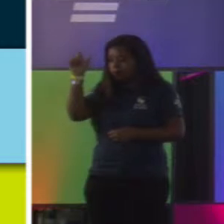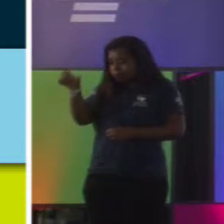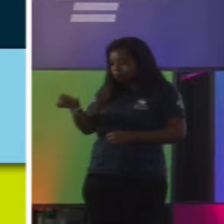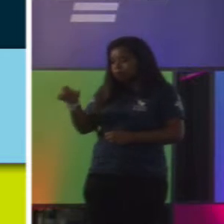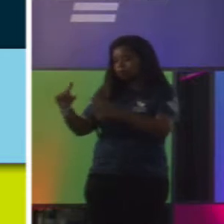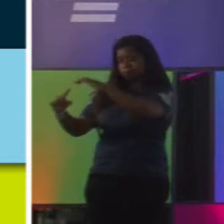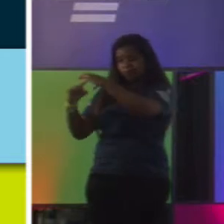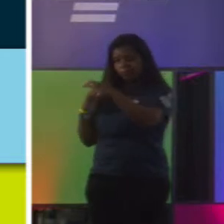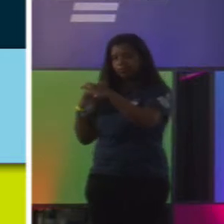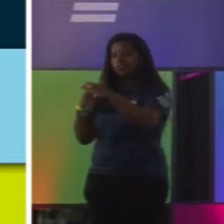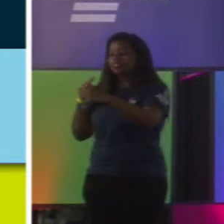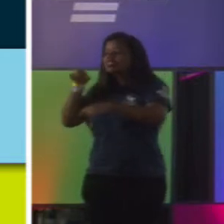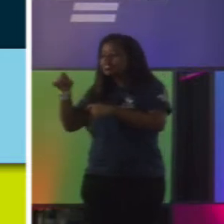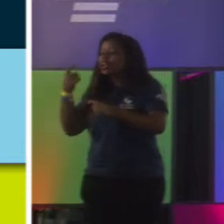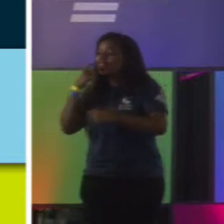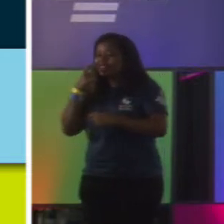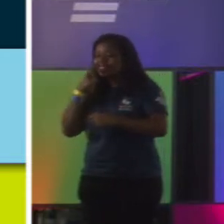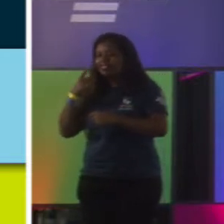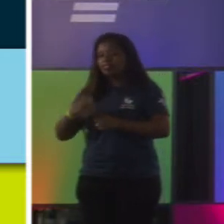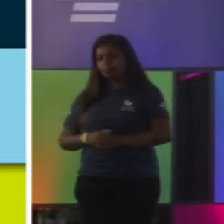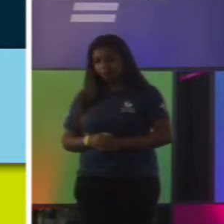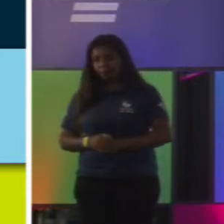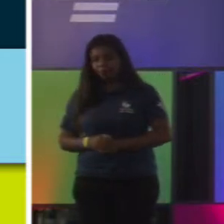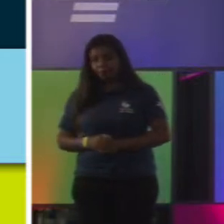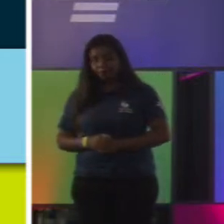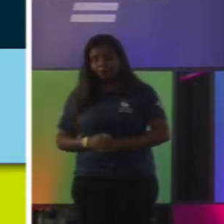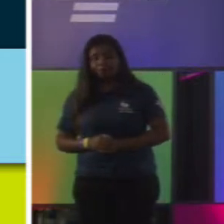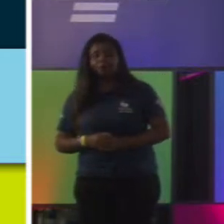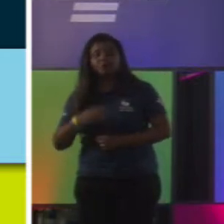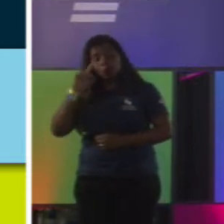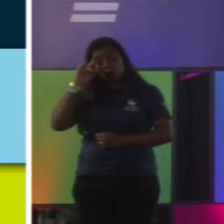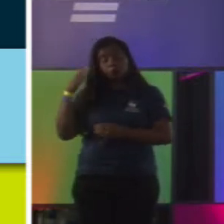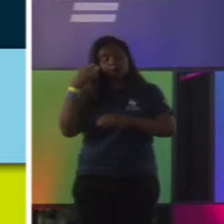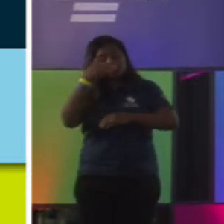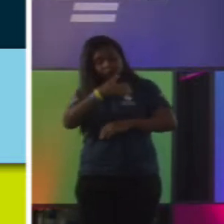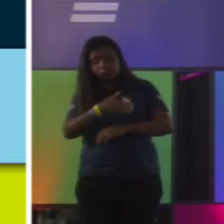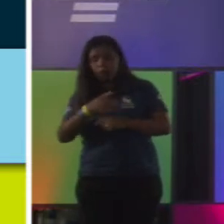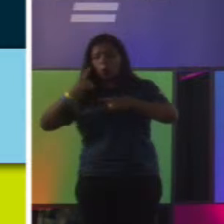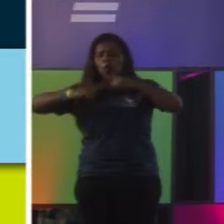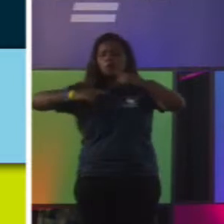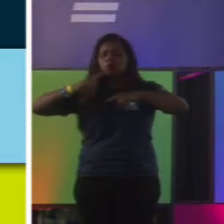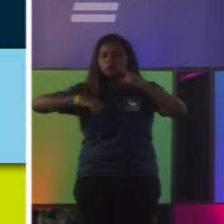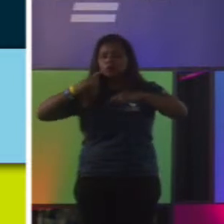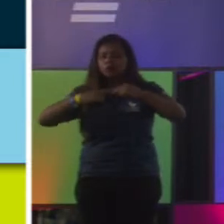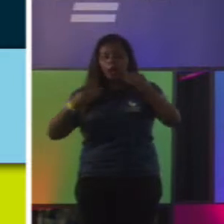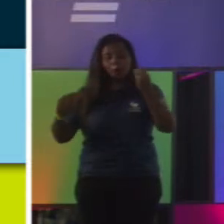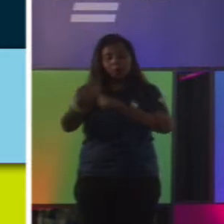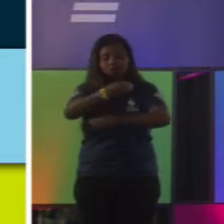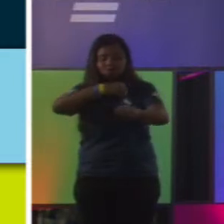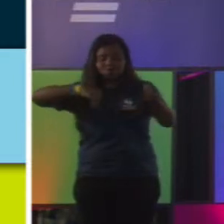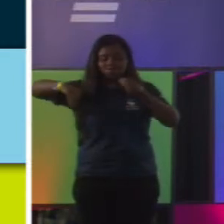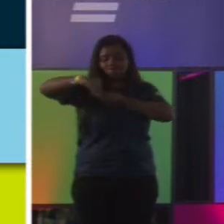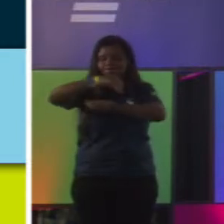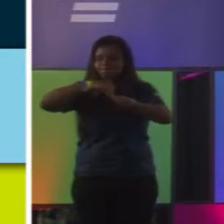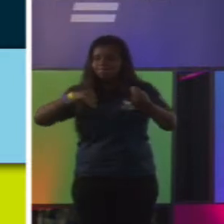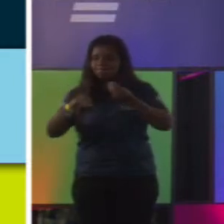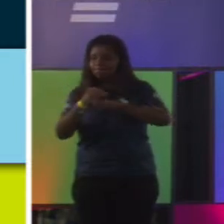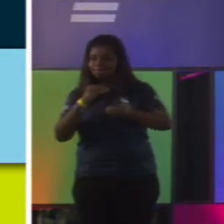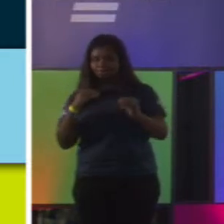isso, as clínicas são melhores. Produto, algo que alguém possa se envolver e interagir.